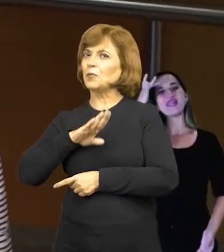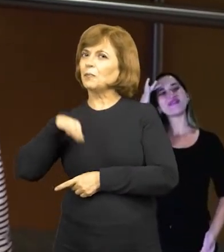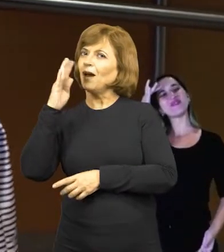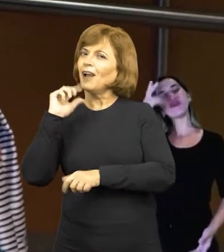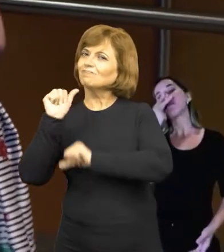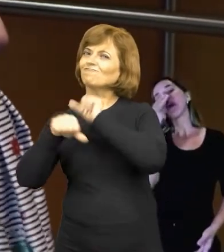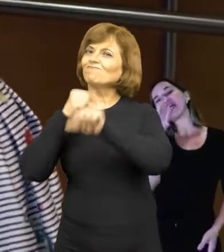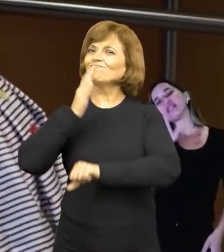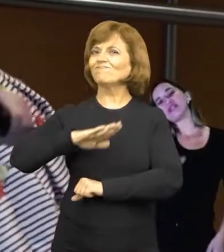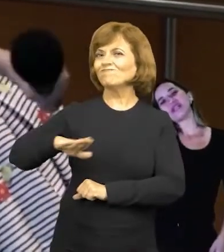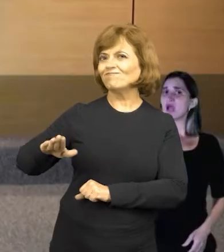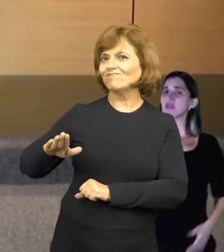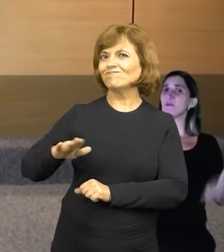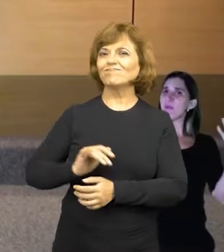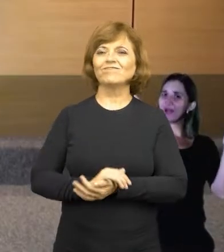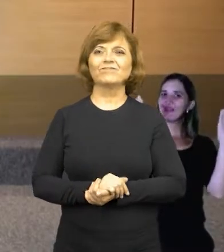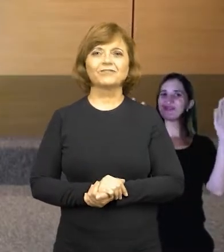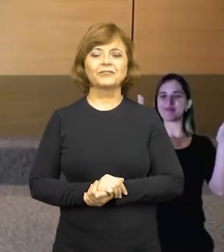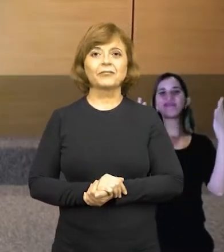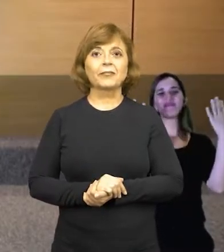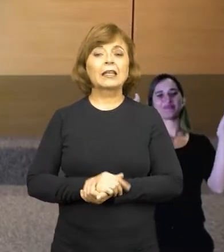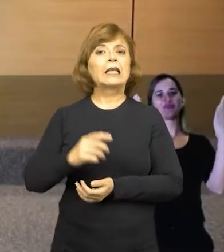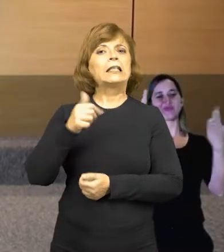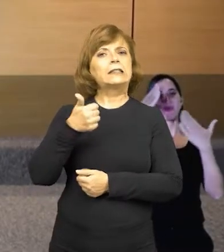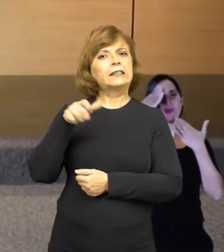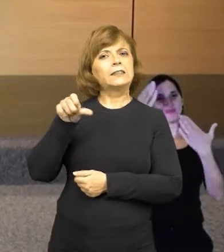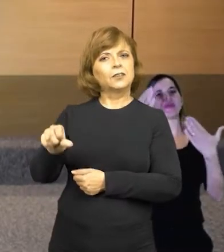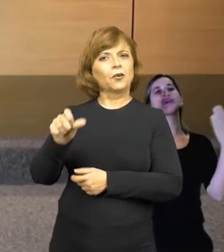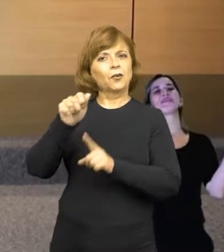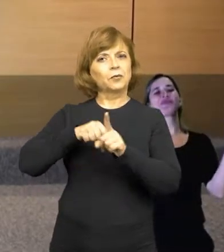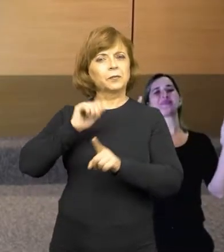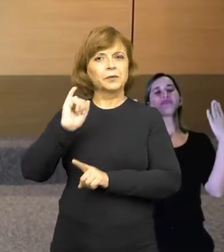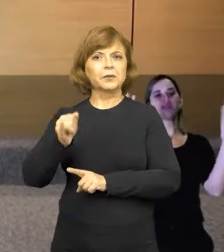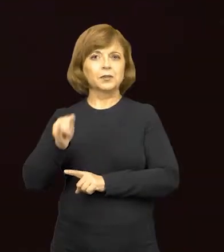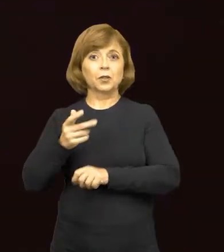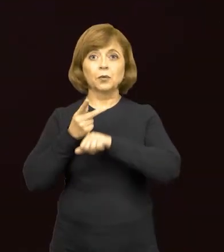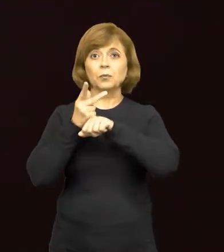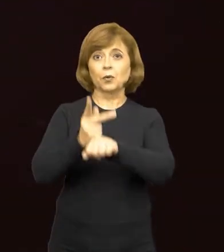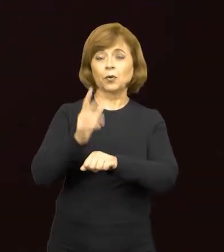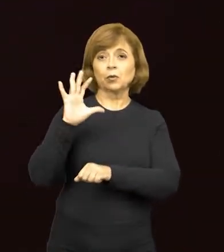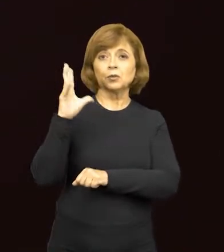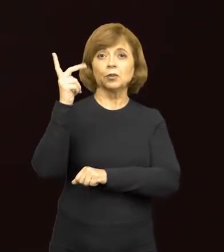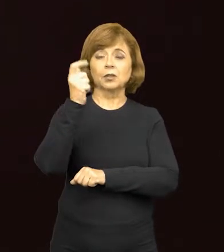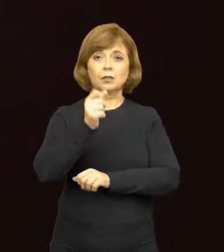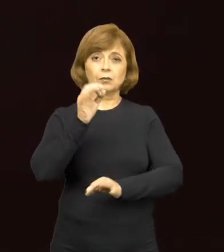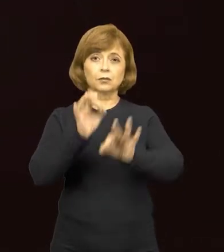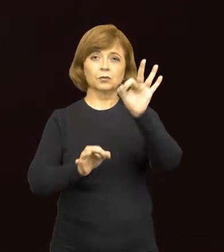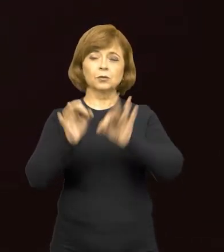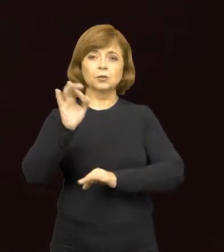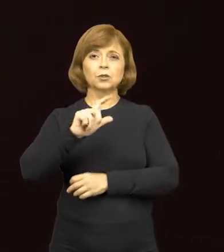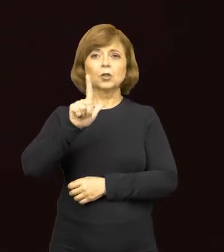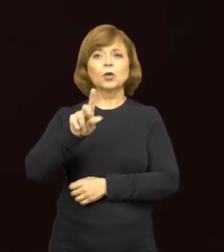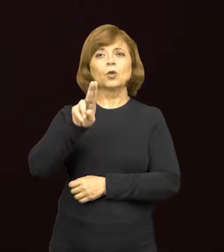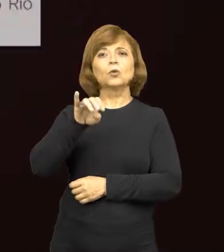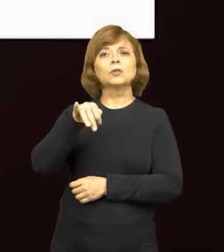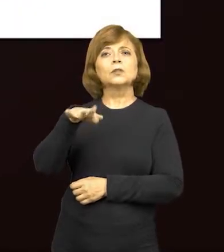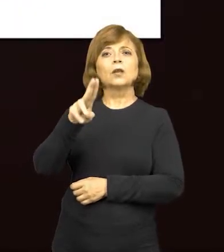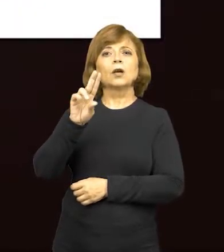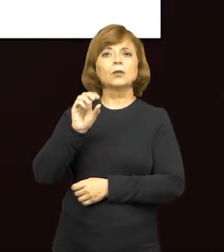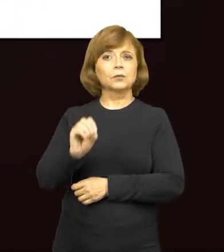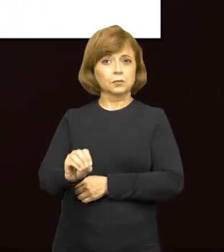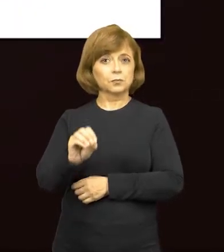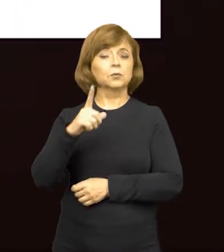crianças. Em 19 de janeiro, o Procurador-Geral de Justiça do Rio de Janeiro, Luciano Matos,